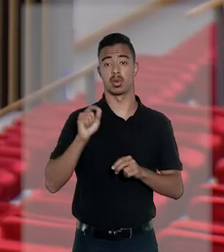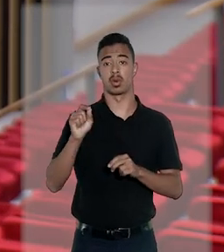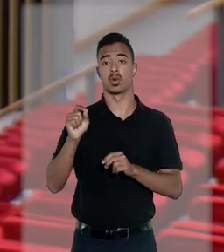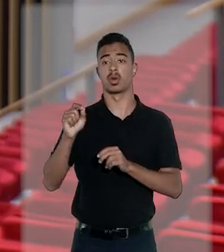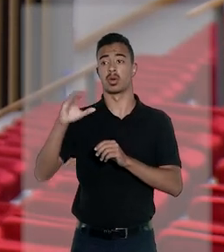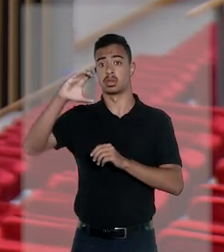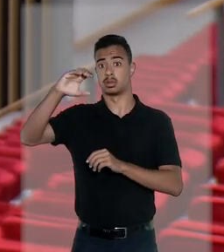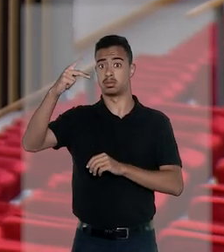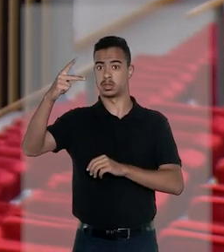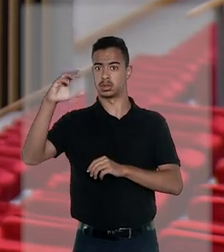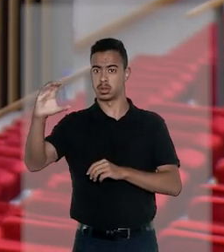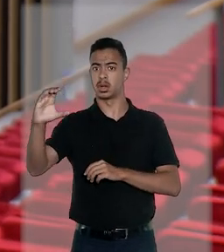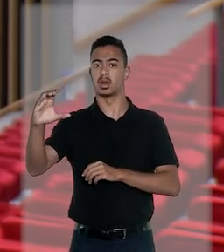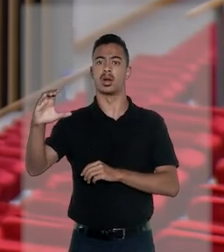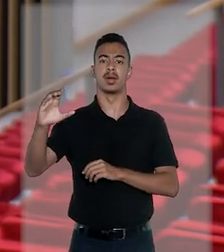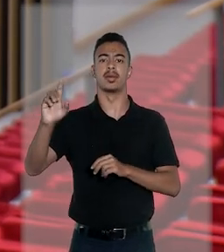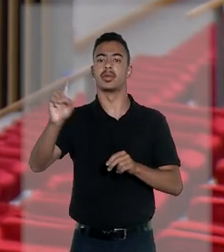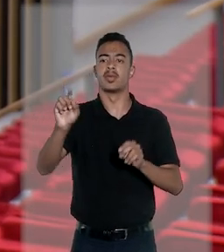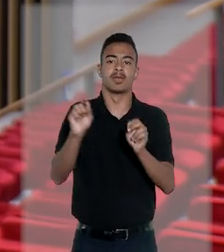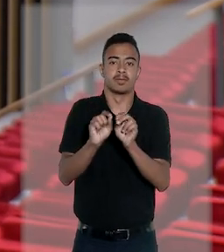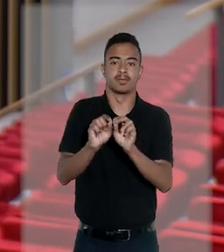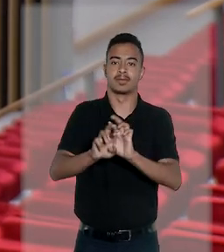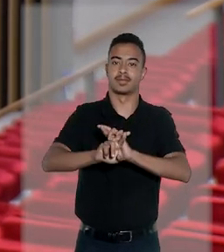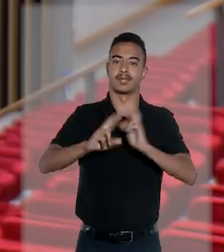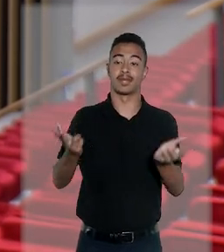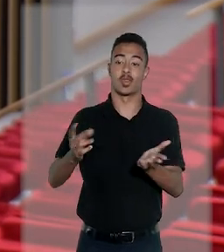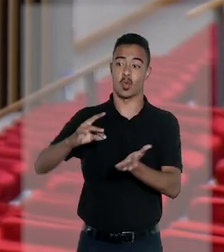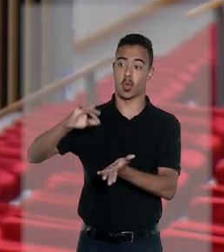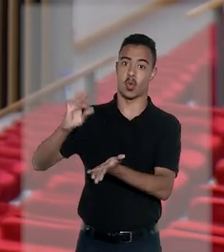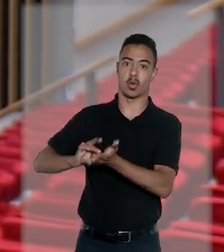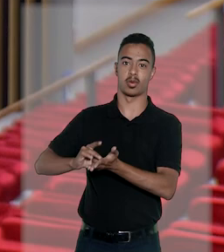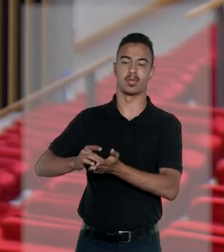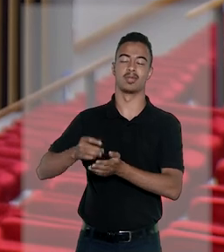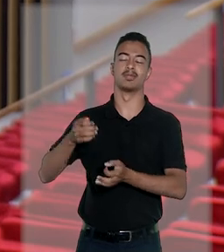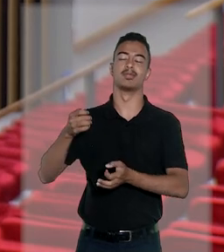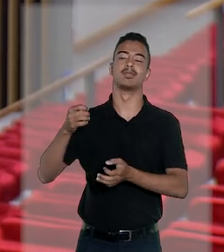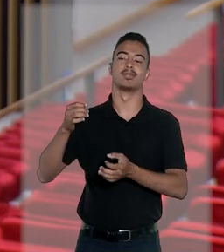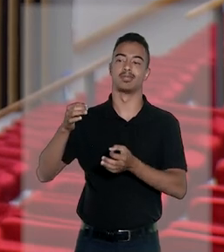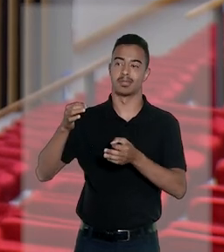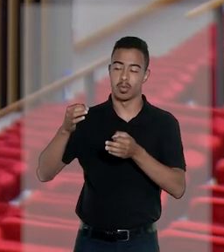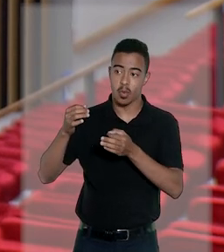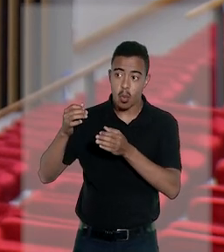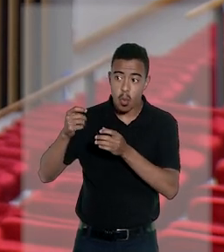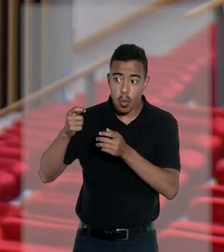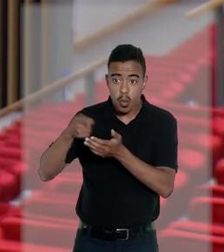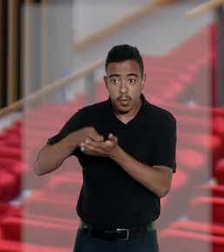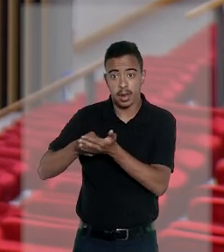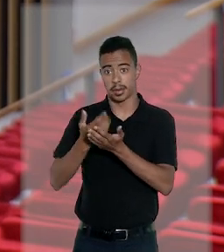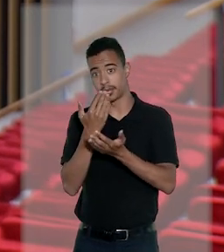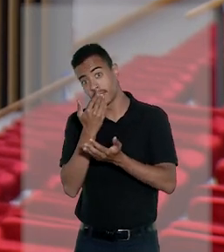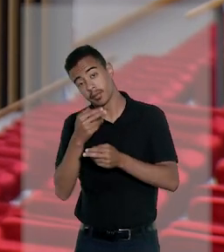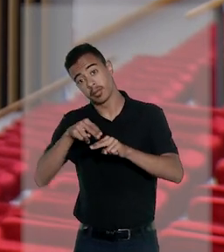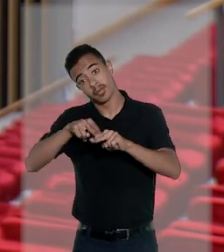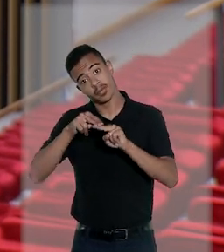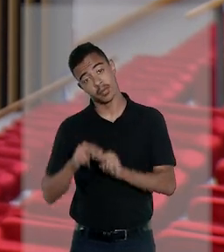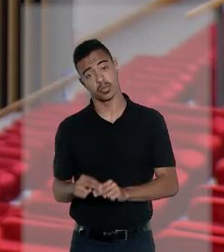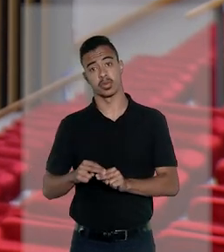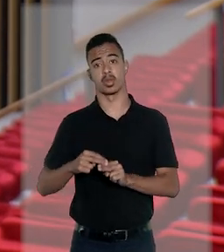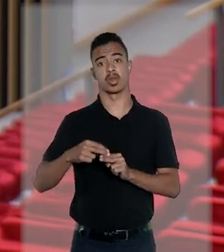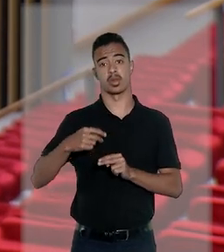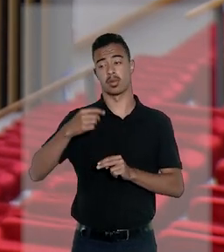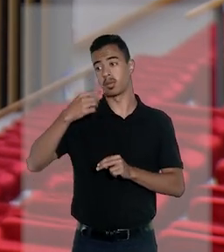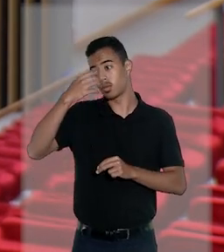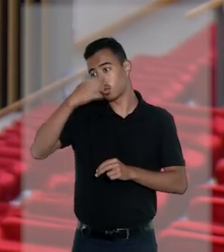argumento de que o Código de Processo Civil não faz diferença quanto à origem da obrigação alimentar. Por isso, inadimplemento